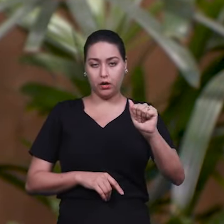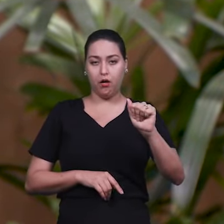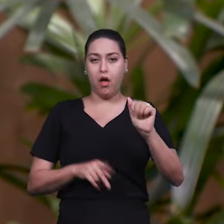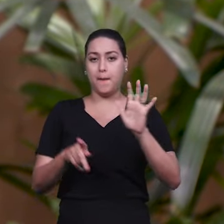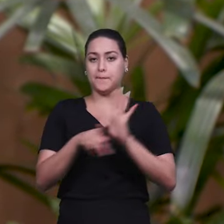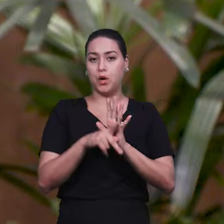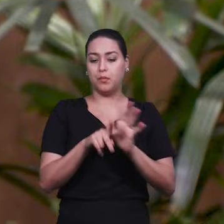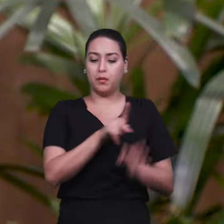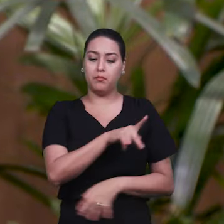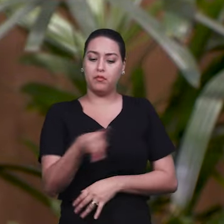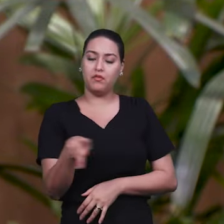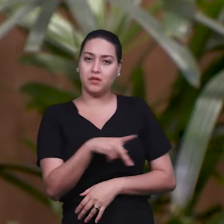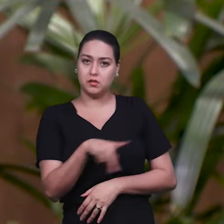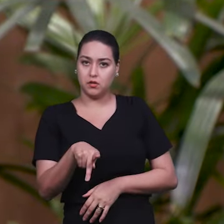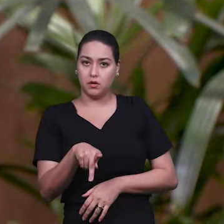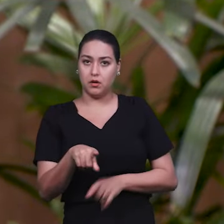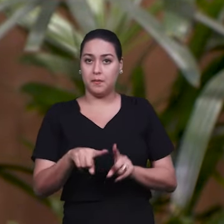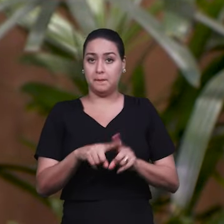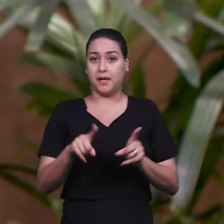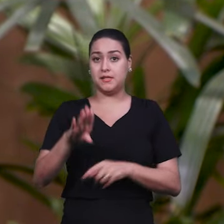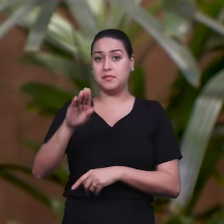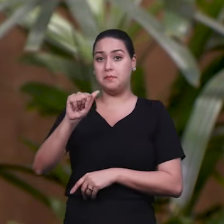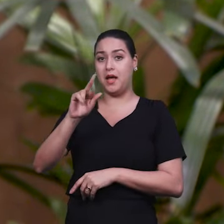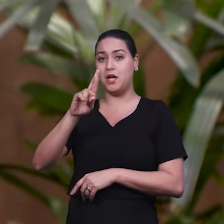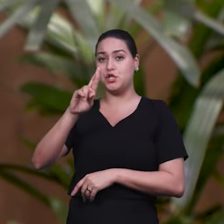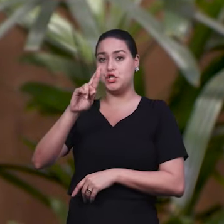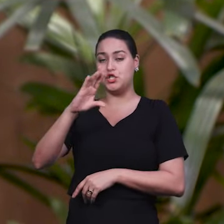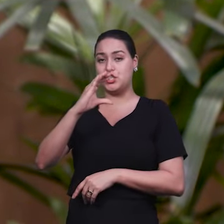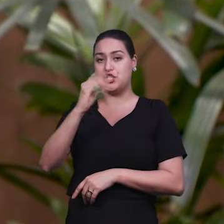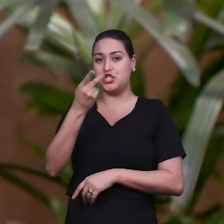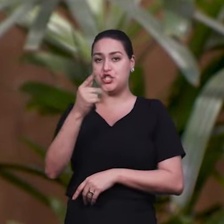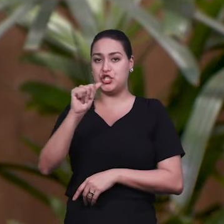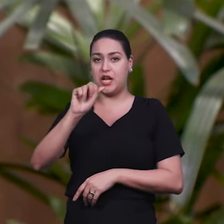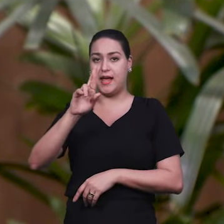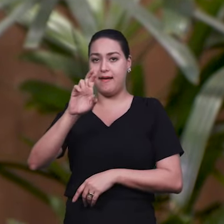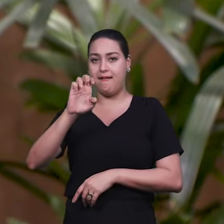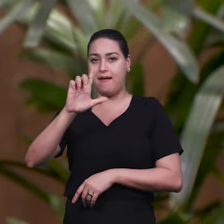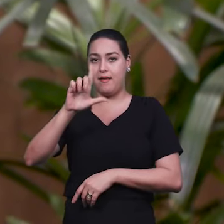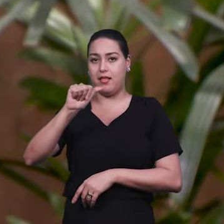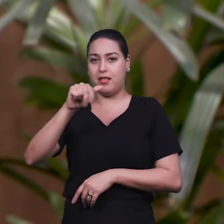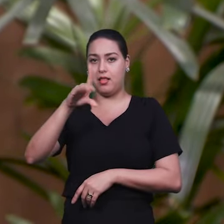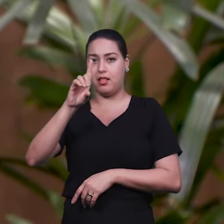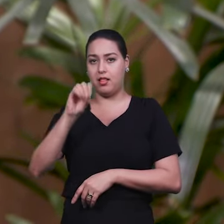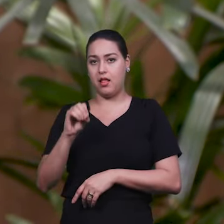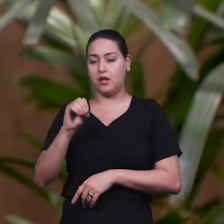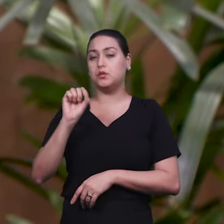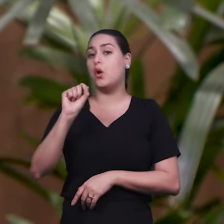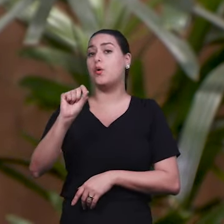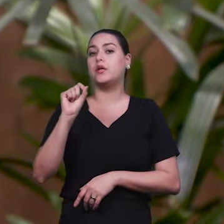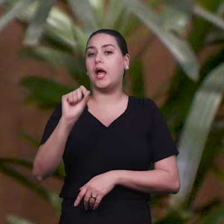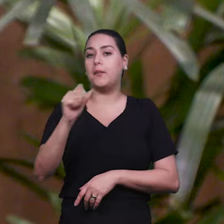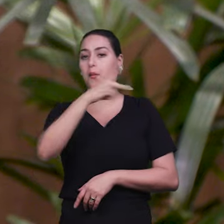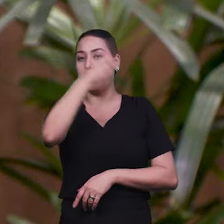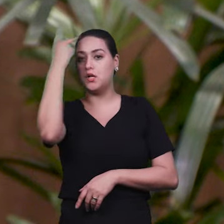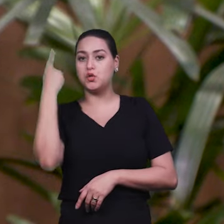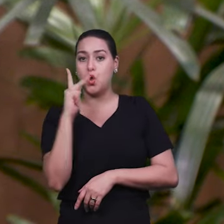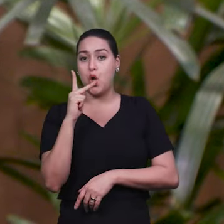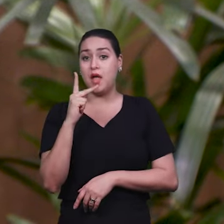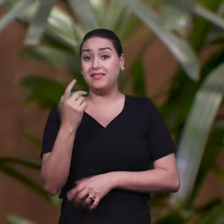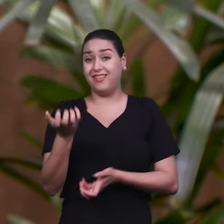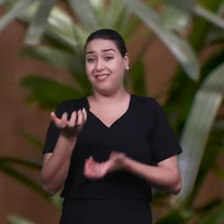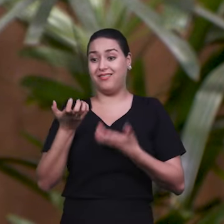E a parte de bacharelado, ela é voltada para a performance musical, aquela pessoa que quer ser